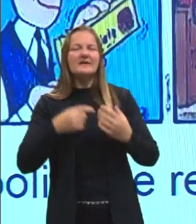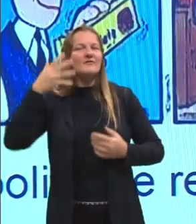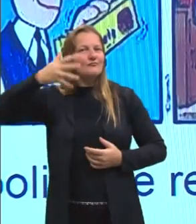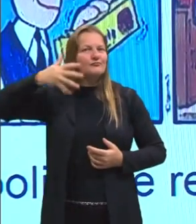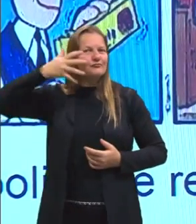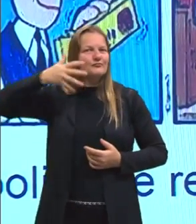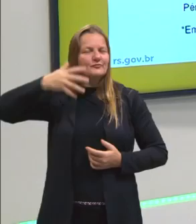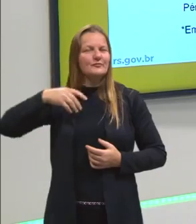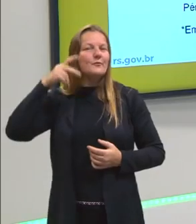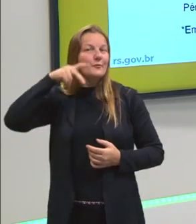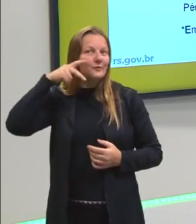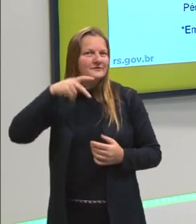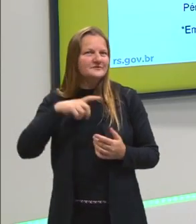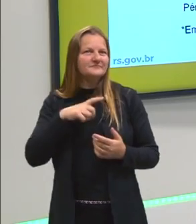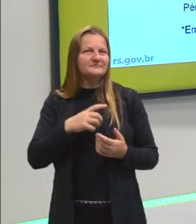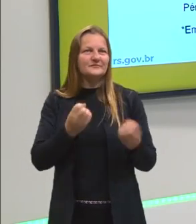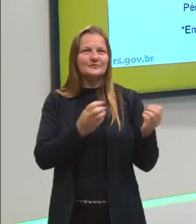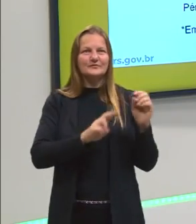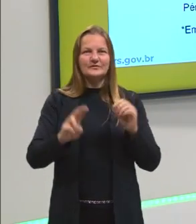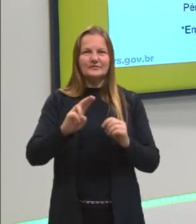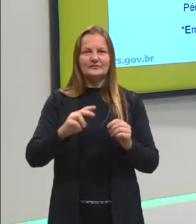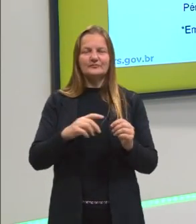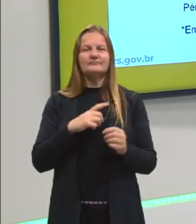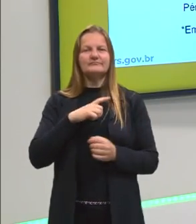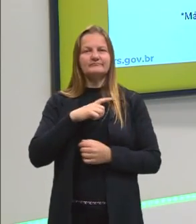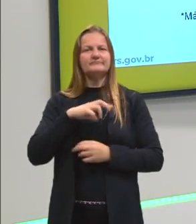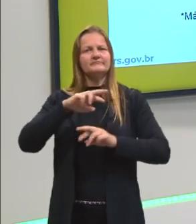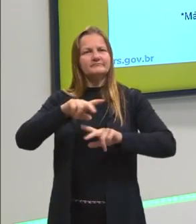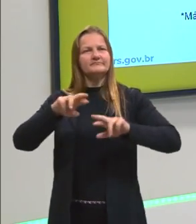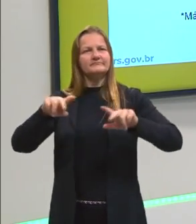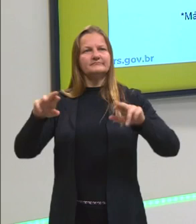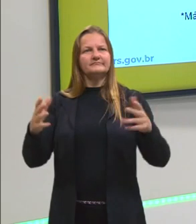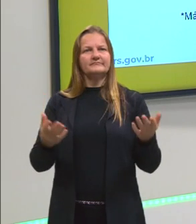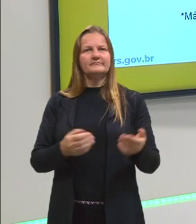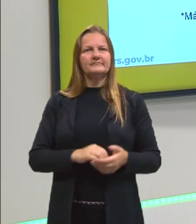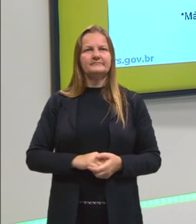discurso político que nós, seguindo, ouvimos os discursos políticos por aí.